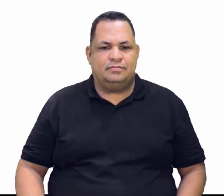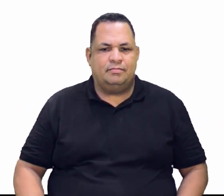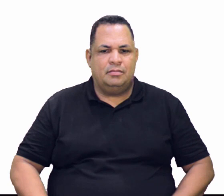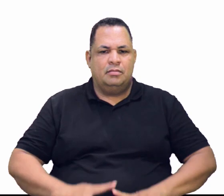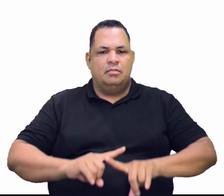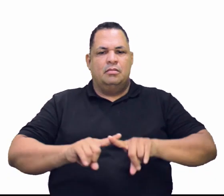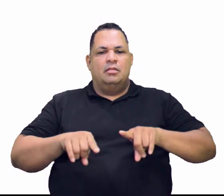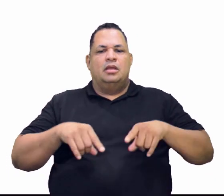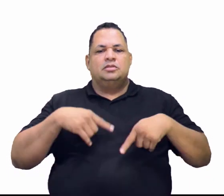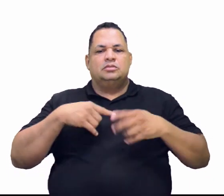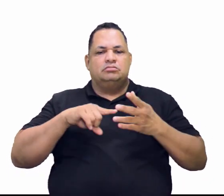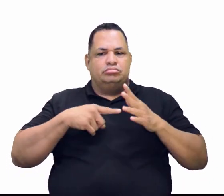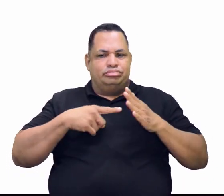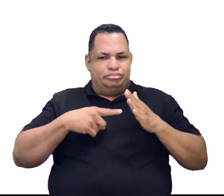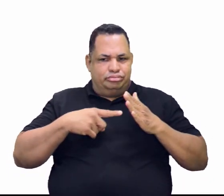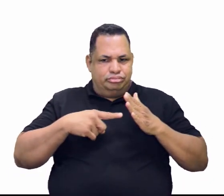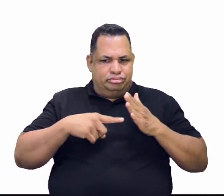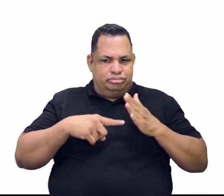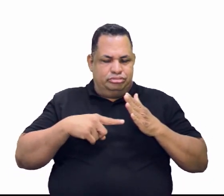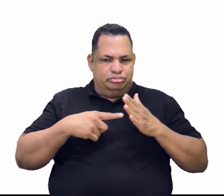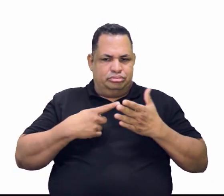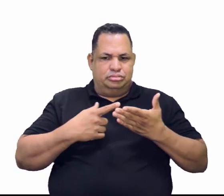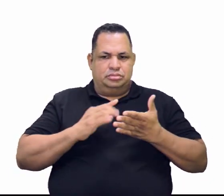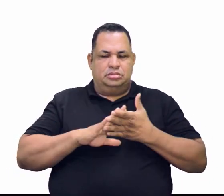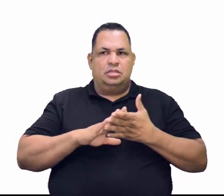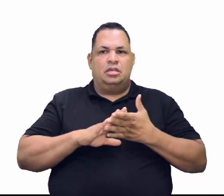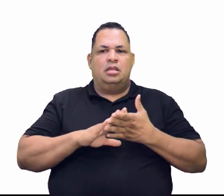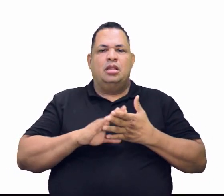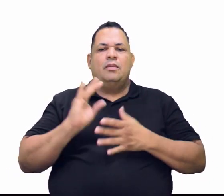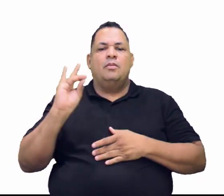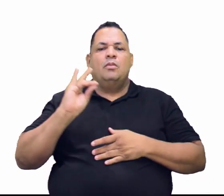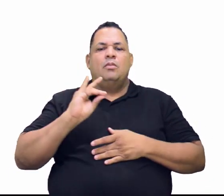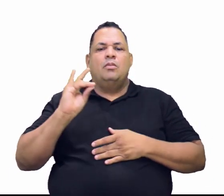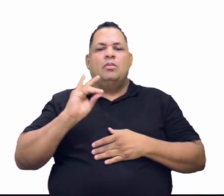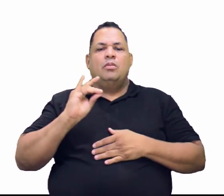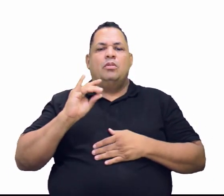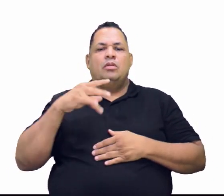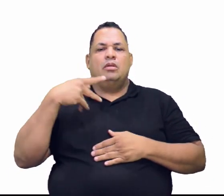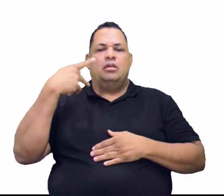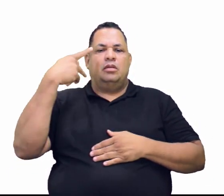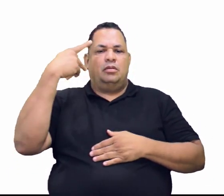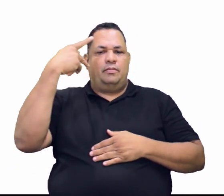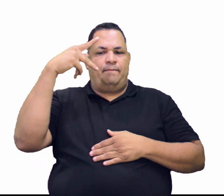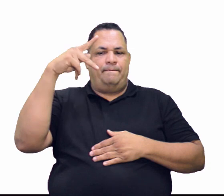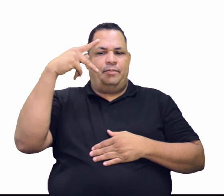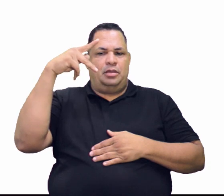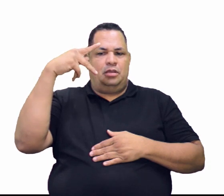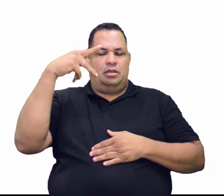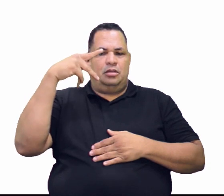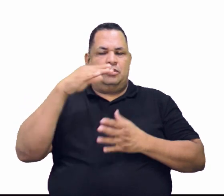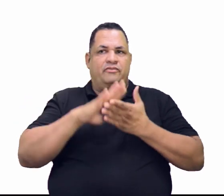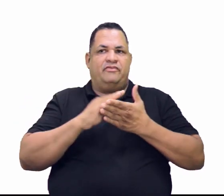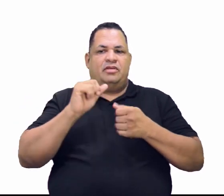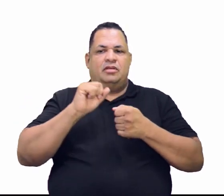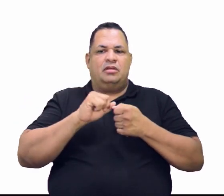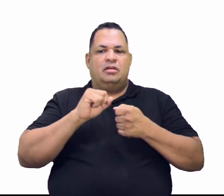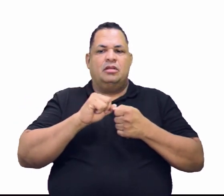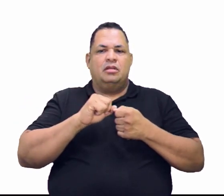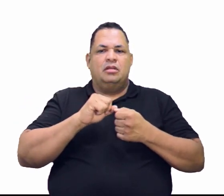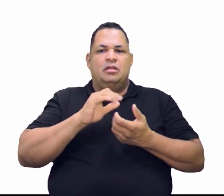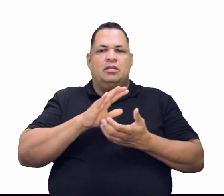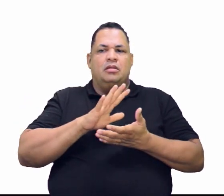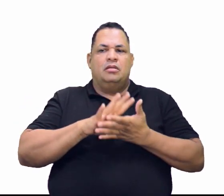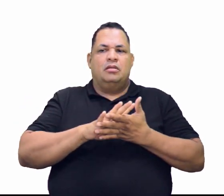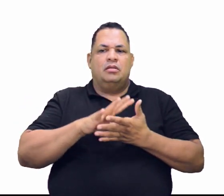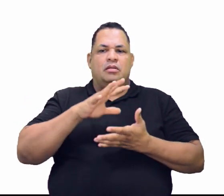com o maquinário. Meu, aqui na Bolívia, no Peru, Bolívia e Peru, os caras fazem garipo, sabe como? Com